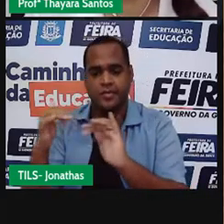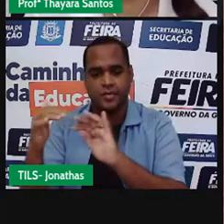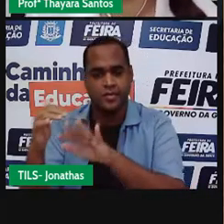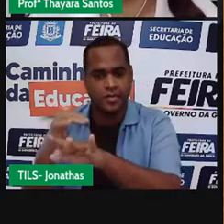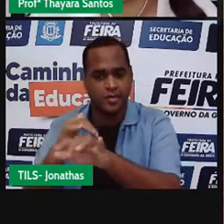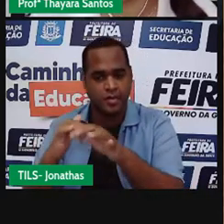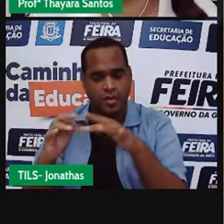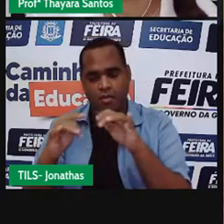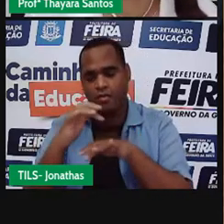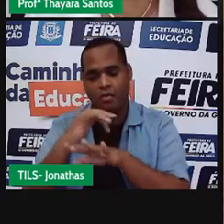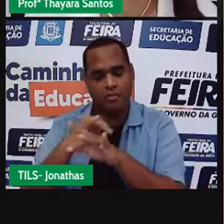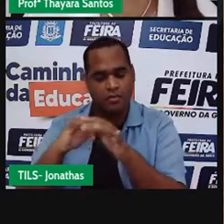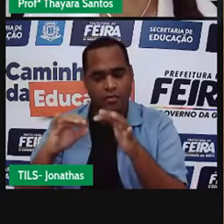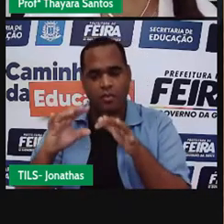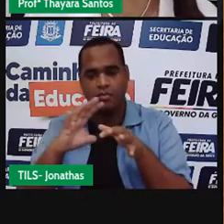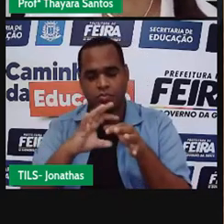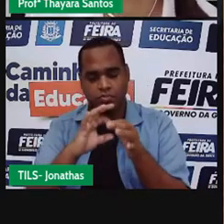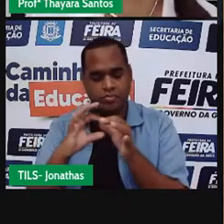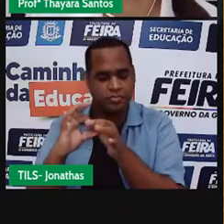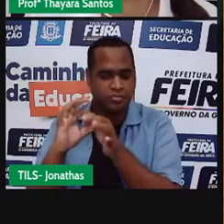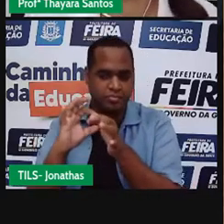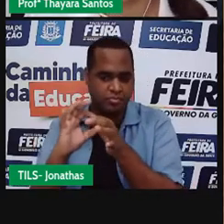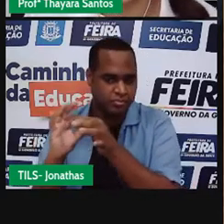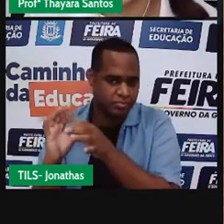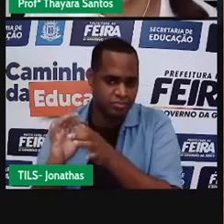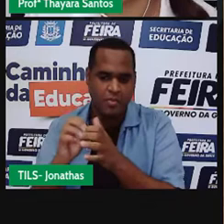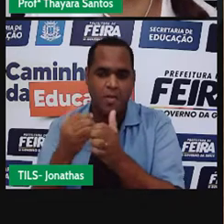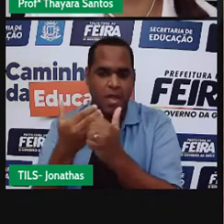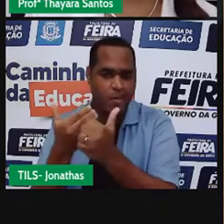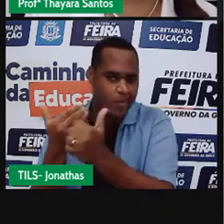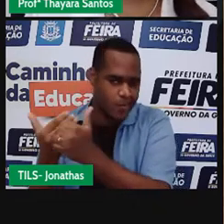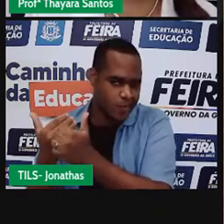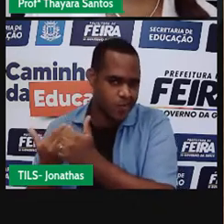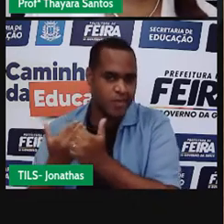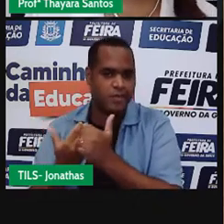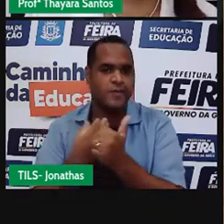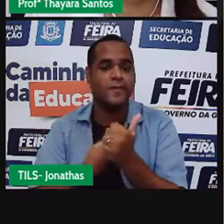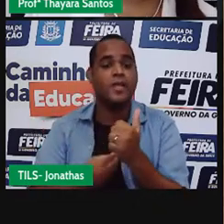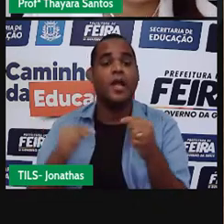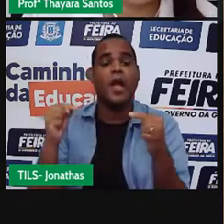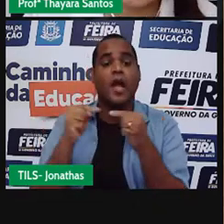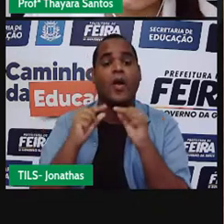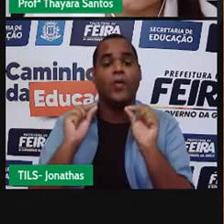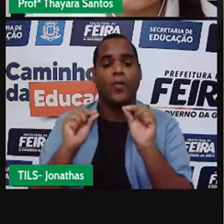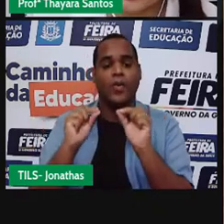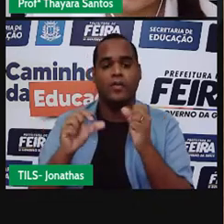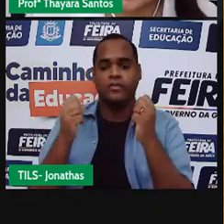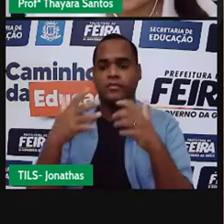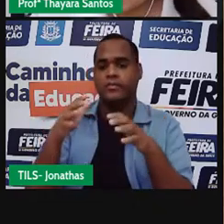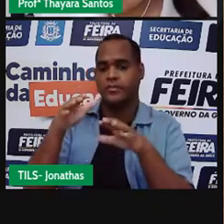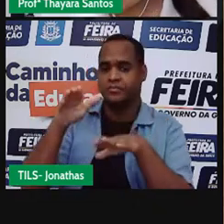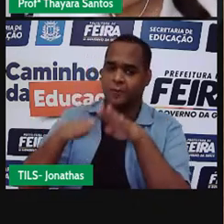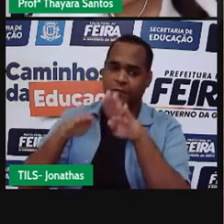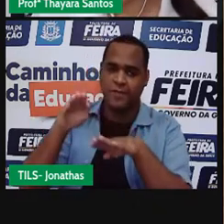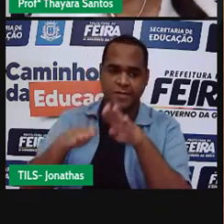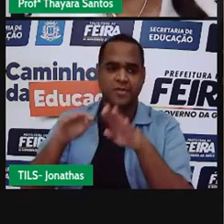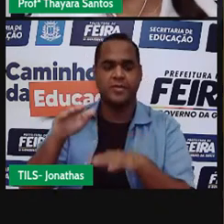constante agitação, mas eles estão mais separados. E ele assume uma forma que é variável também.